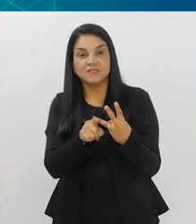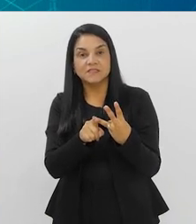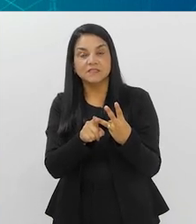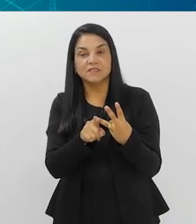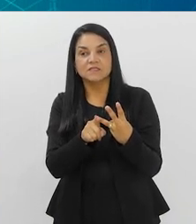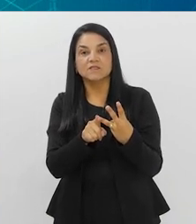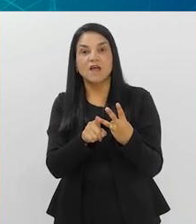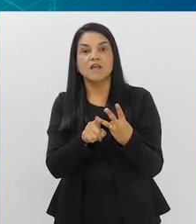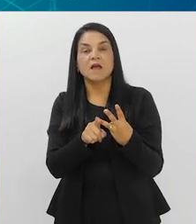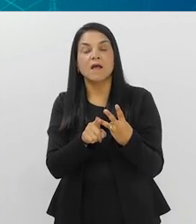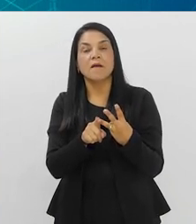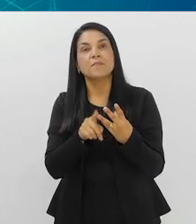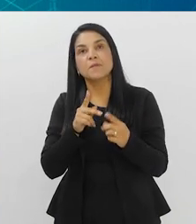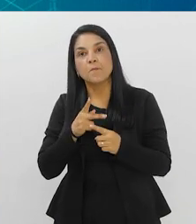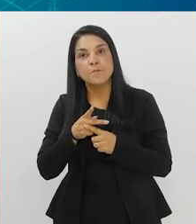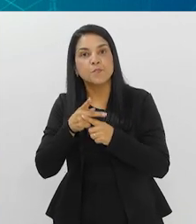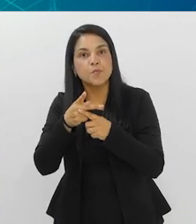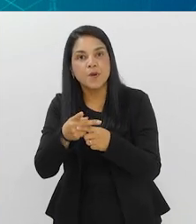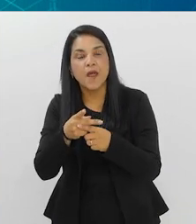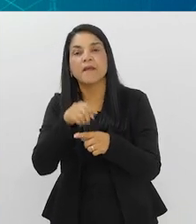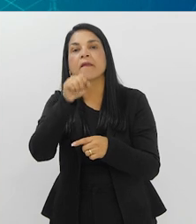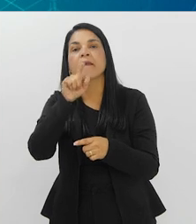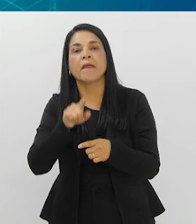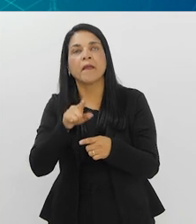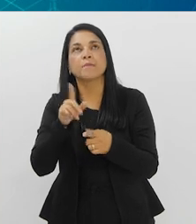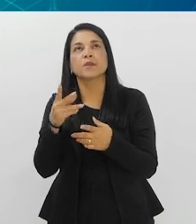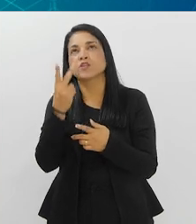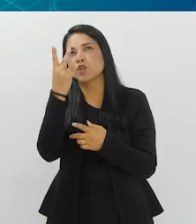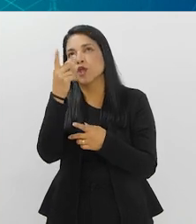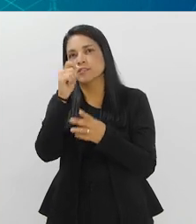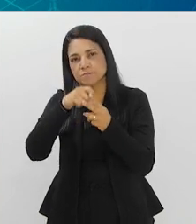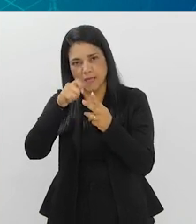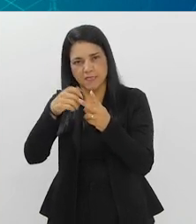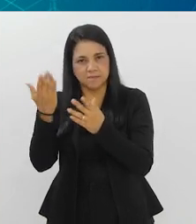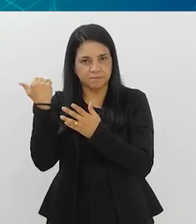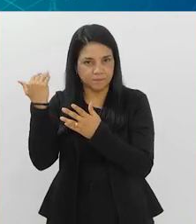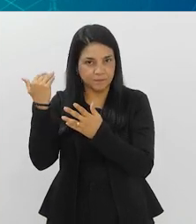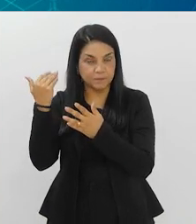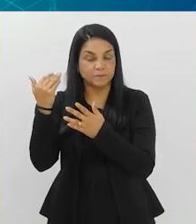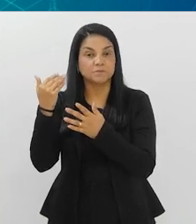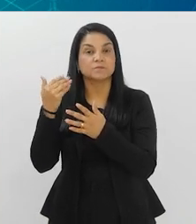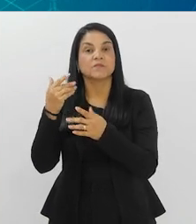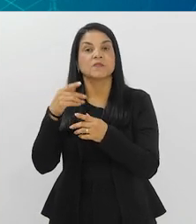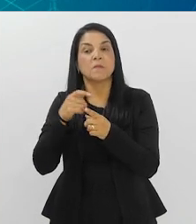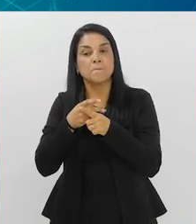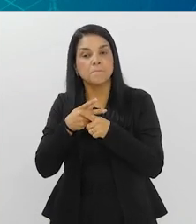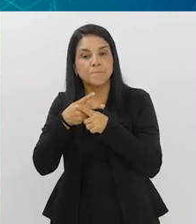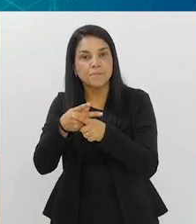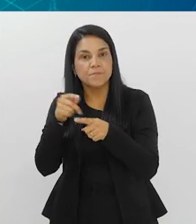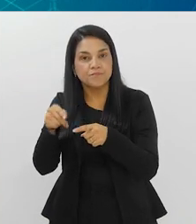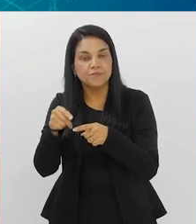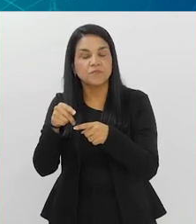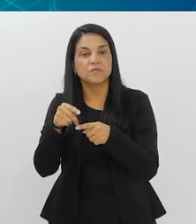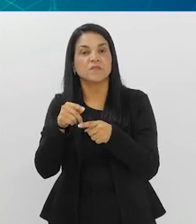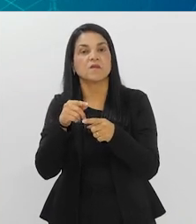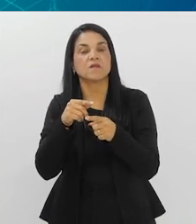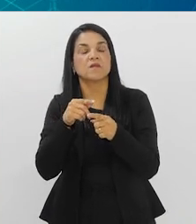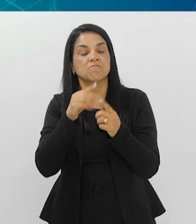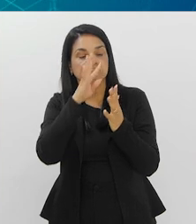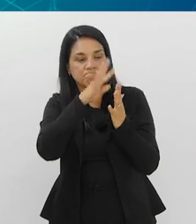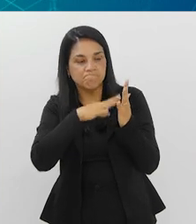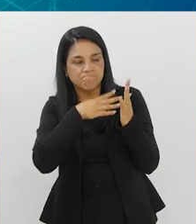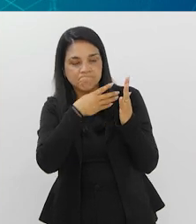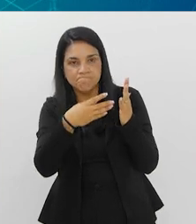da busca de faltosos. Nós começamos agora tem dois meses um trabalho de alinhamento do